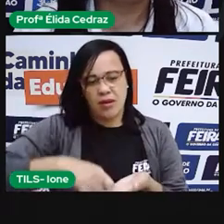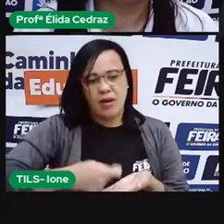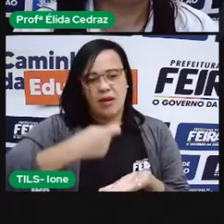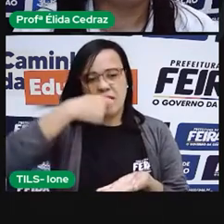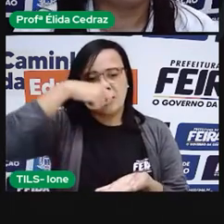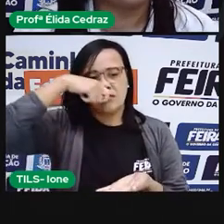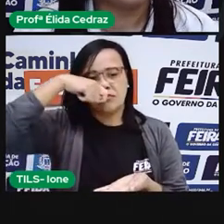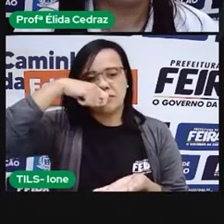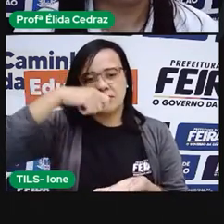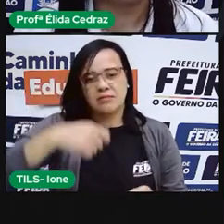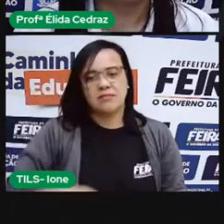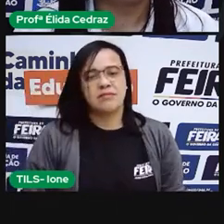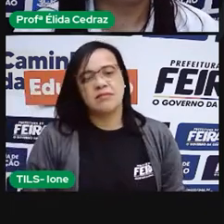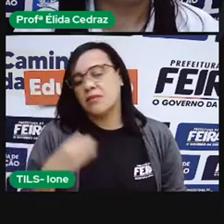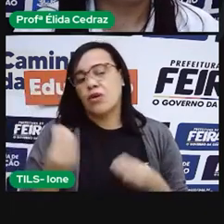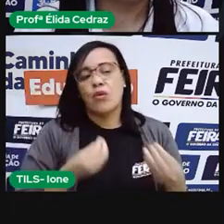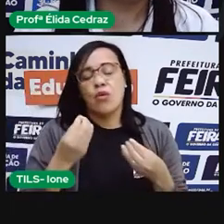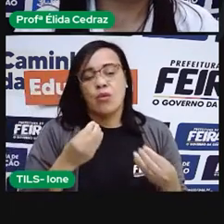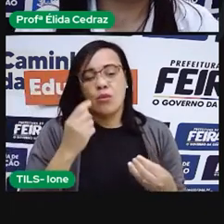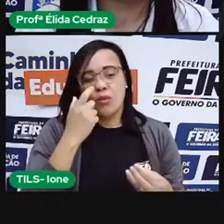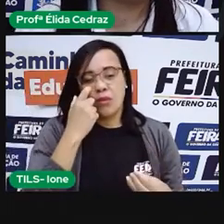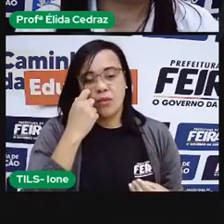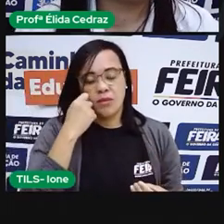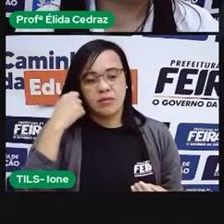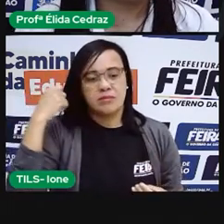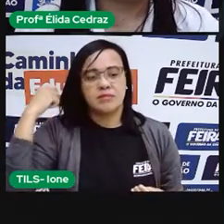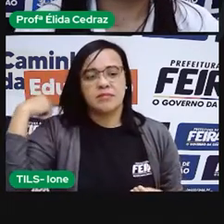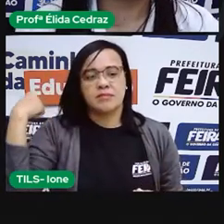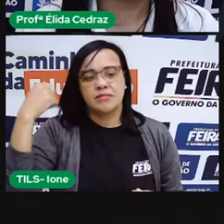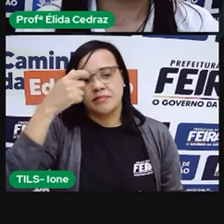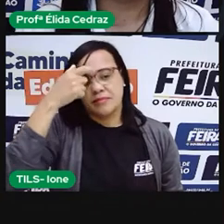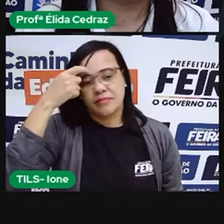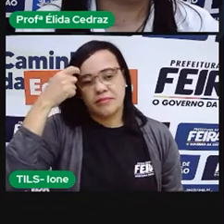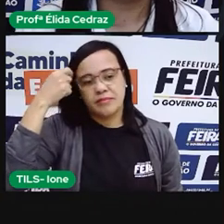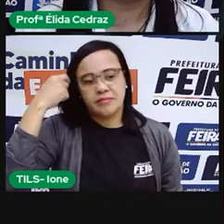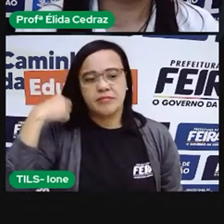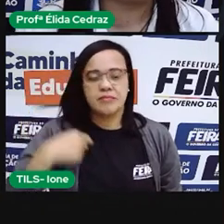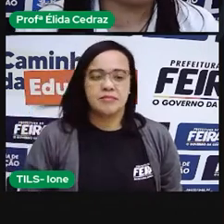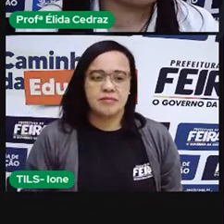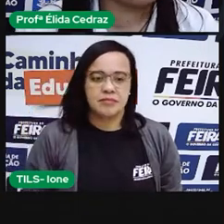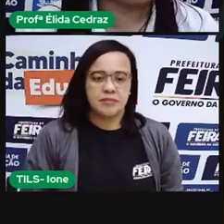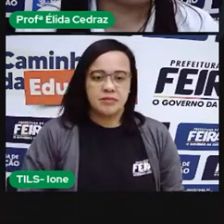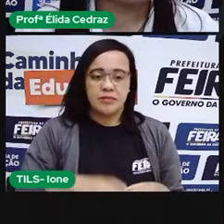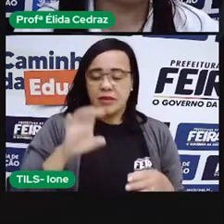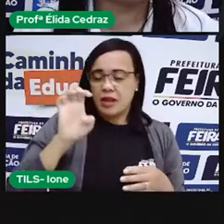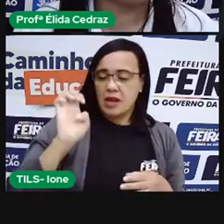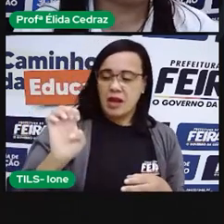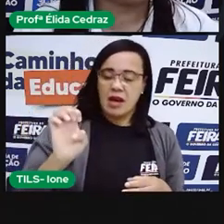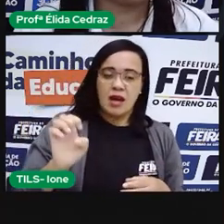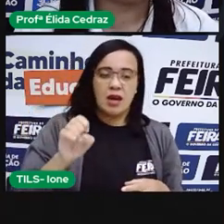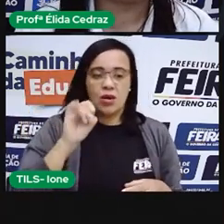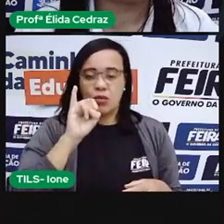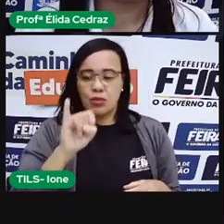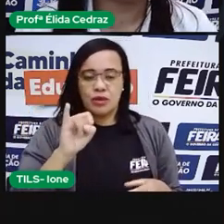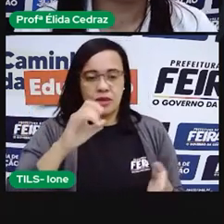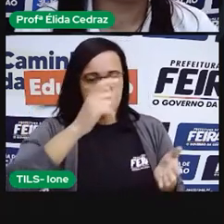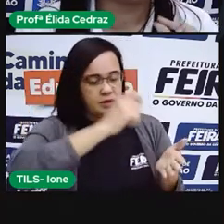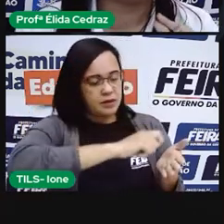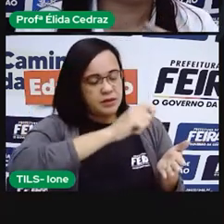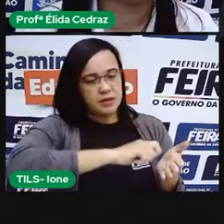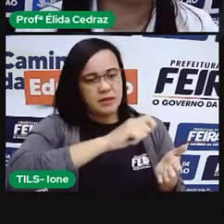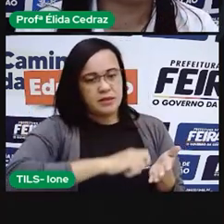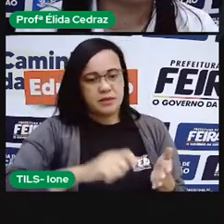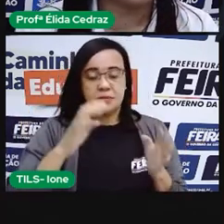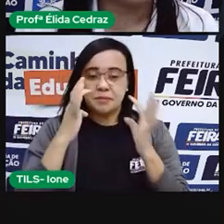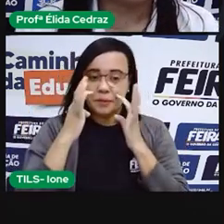Iogurte. Iogurte. Iogurte, nós escrevemos com o E ou cunho. Presta atenção